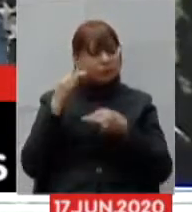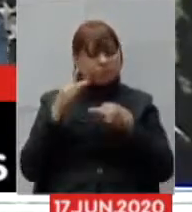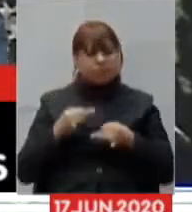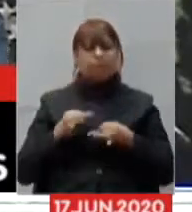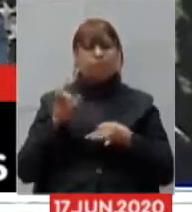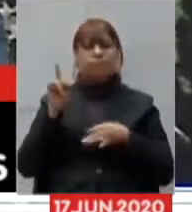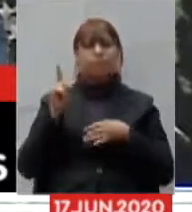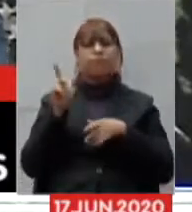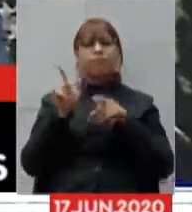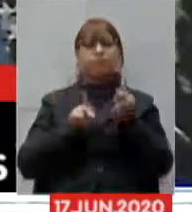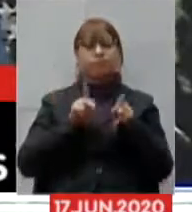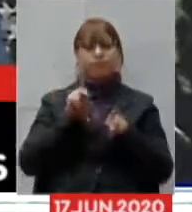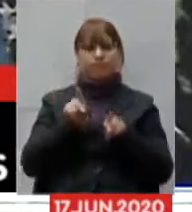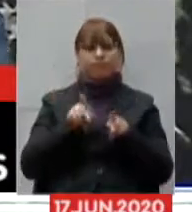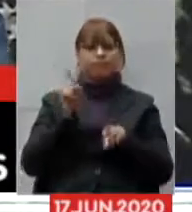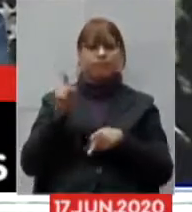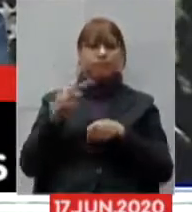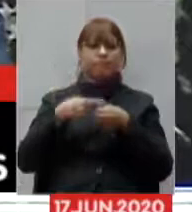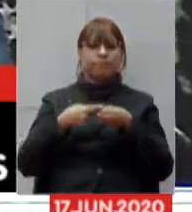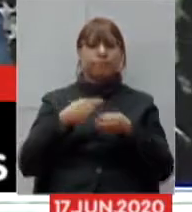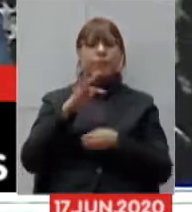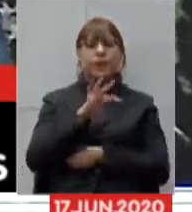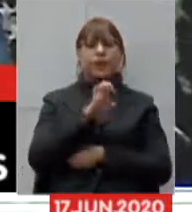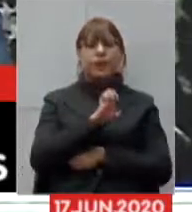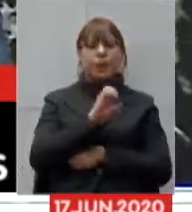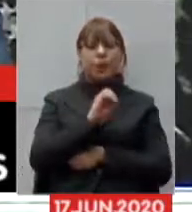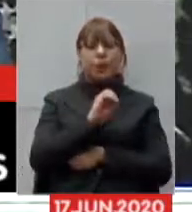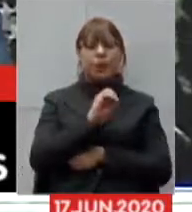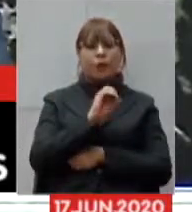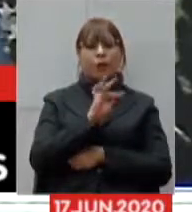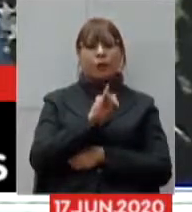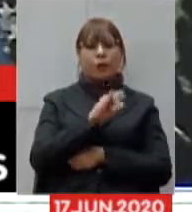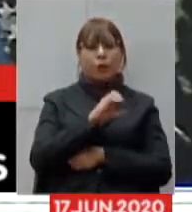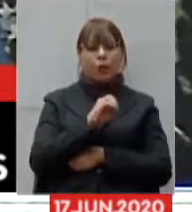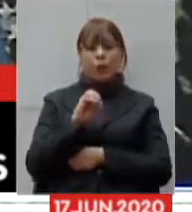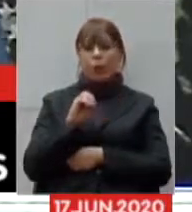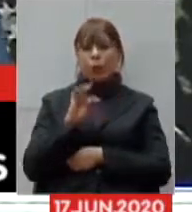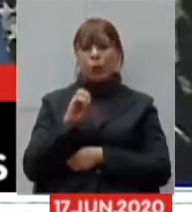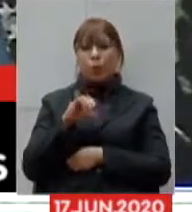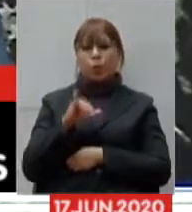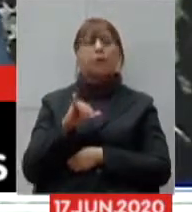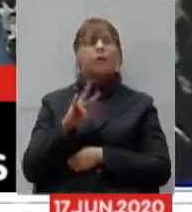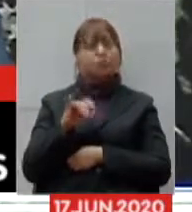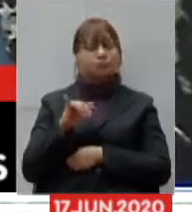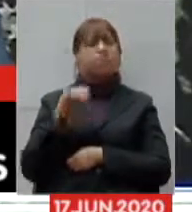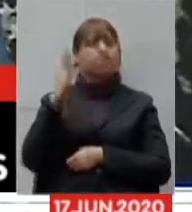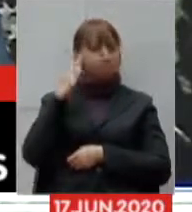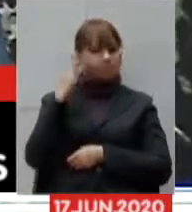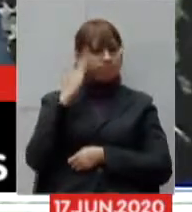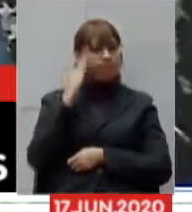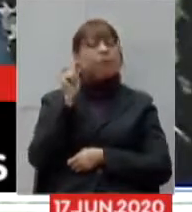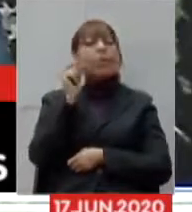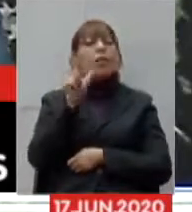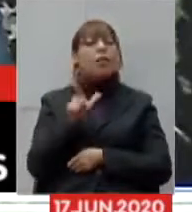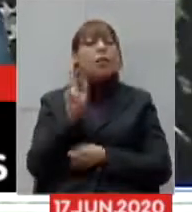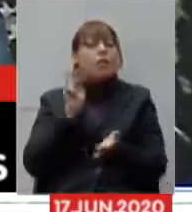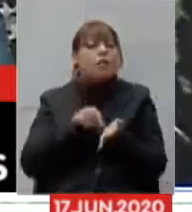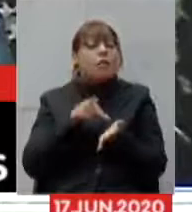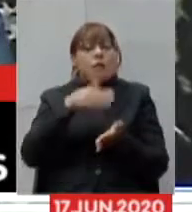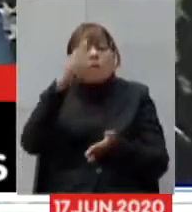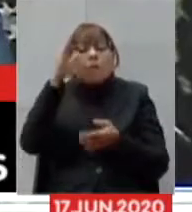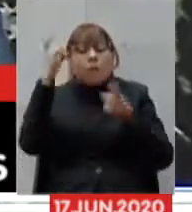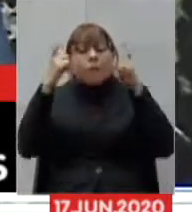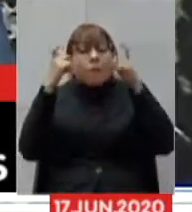saberá reconhecer quem de fato está preocupado com a vida quem de fato está